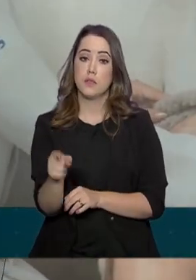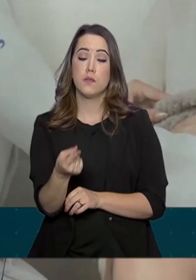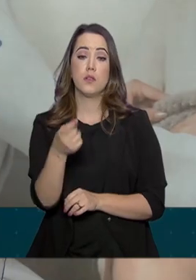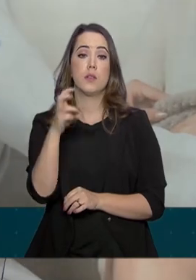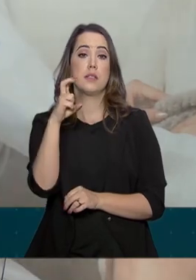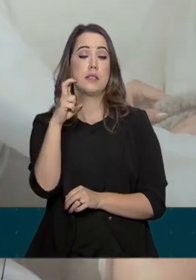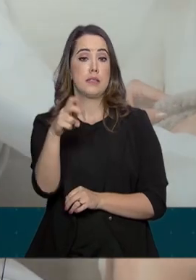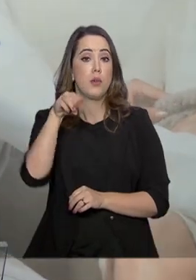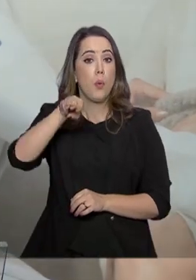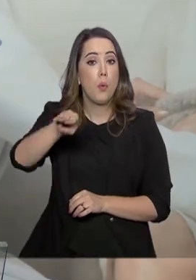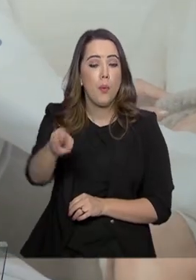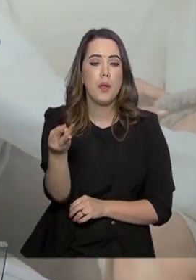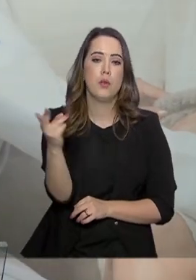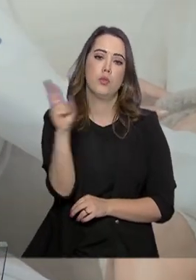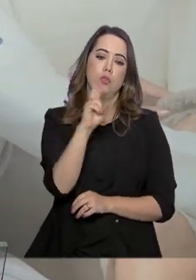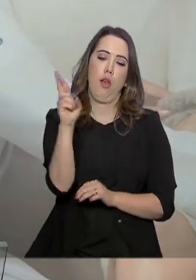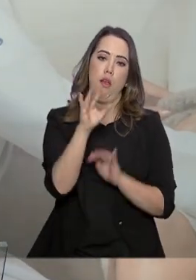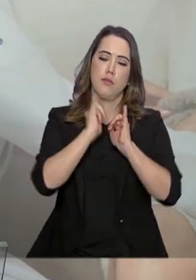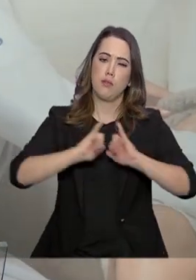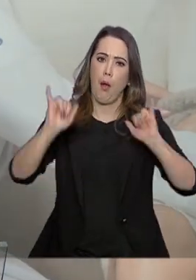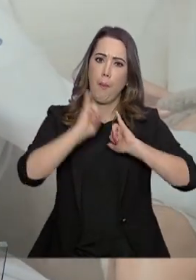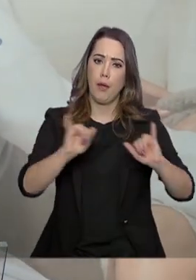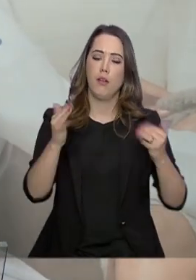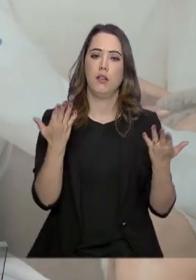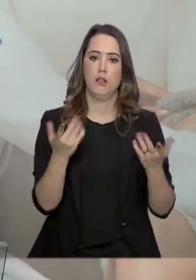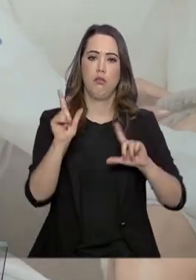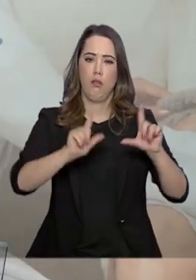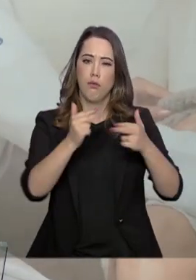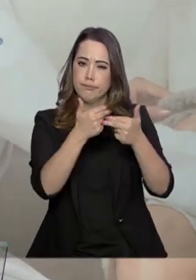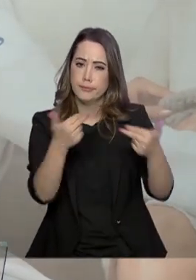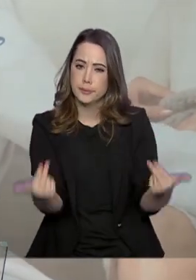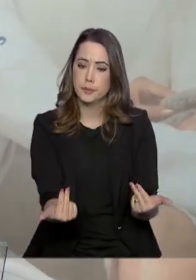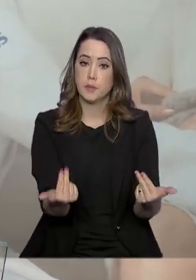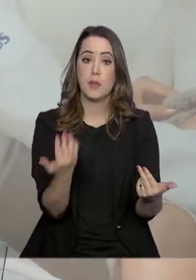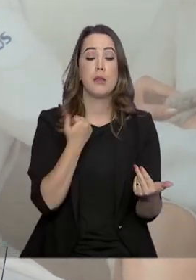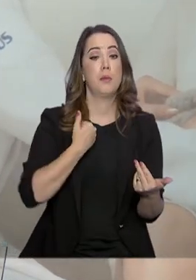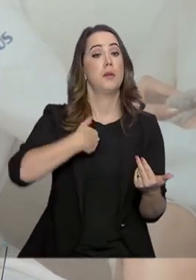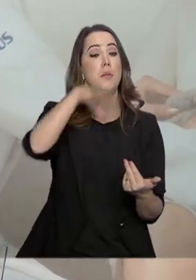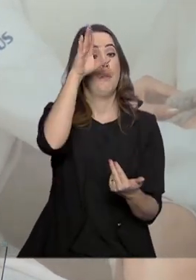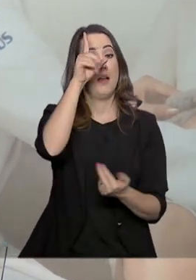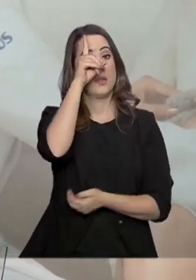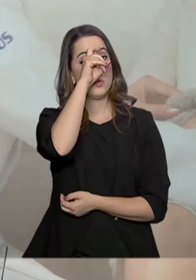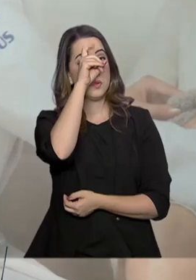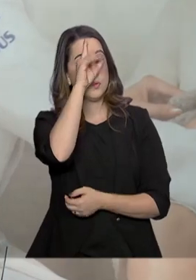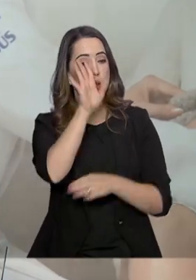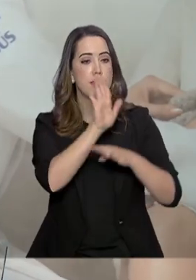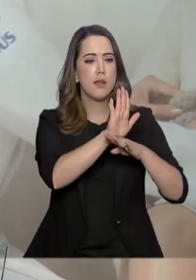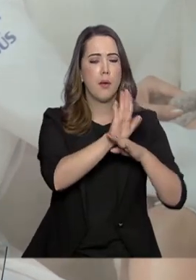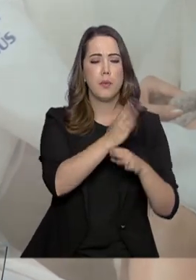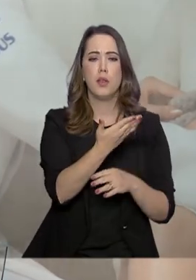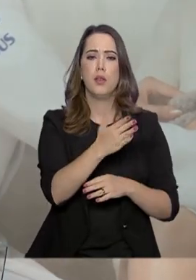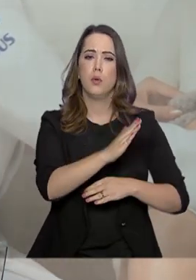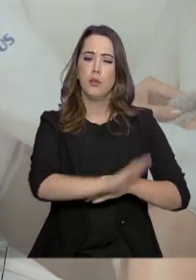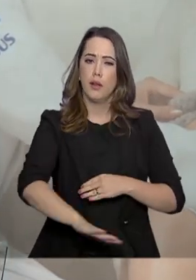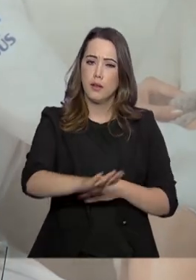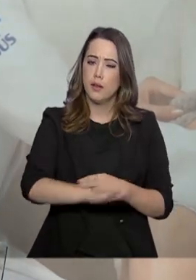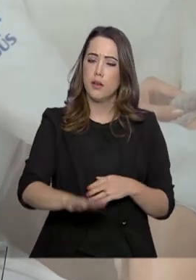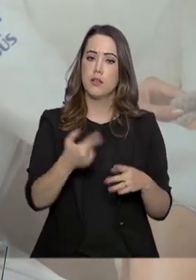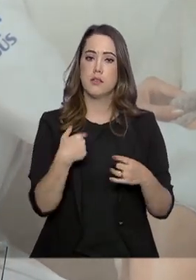diferentes meios de comunicação. Estamos aumentando o número de hospitais amigos da criança. Estamos abrindo